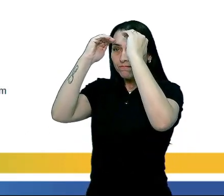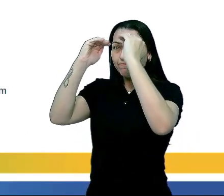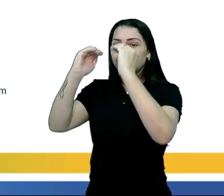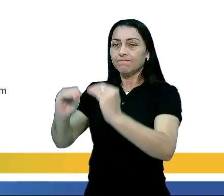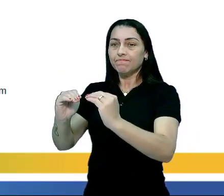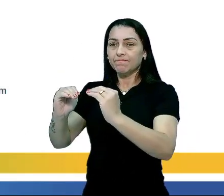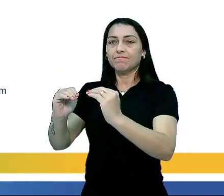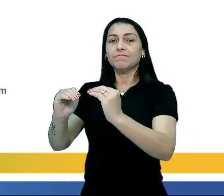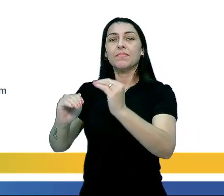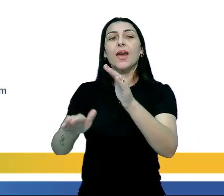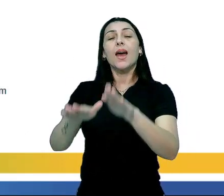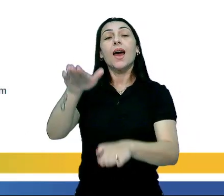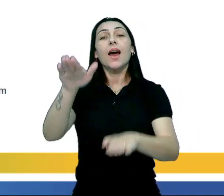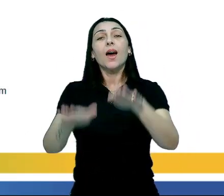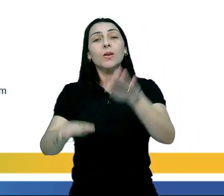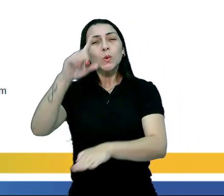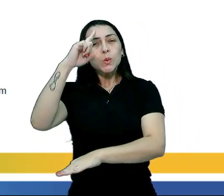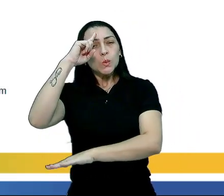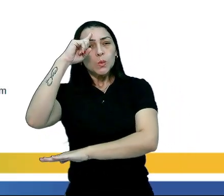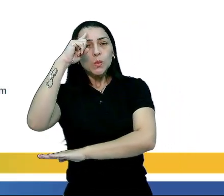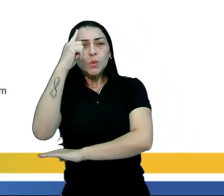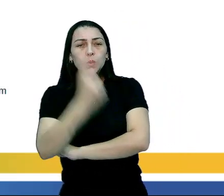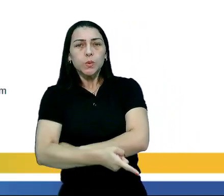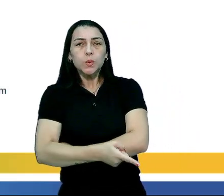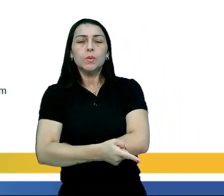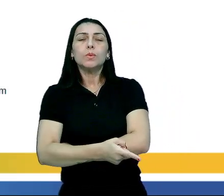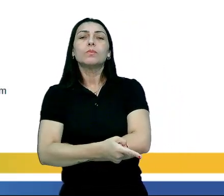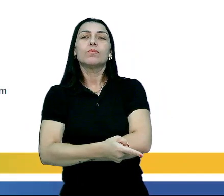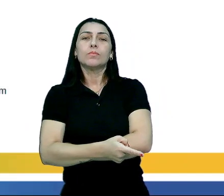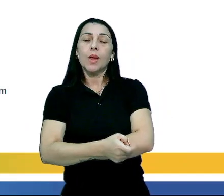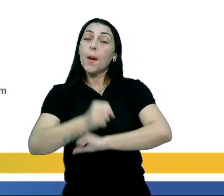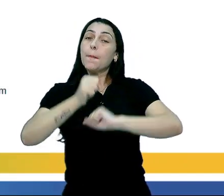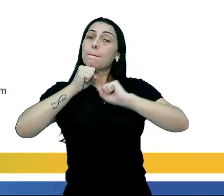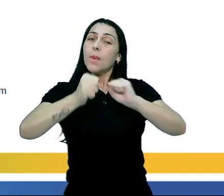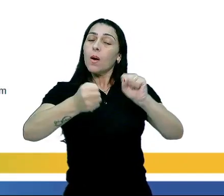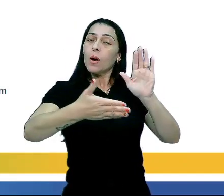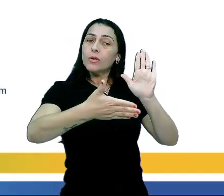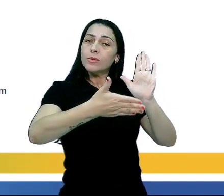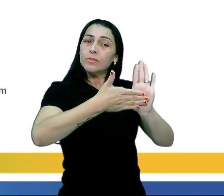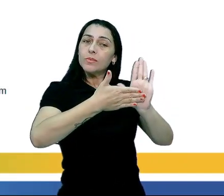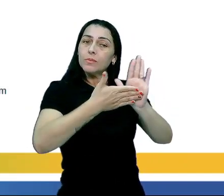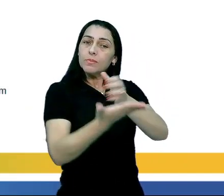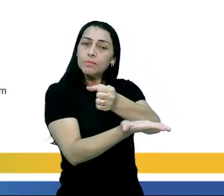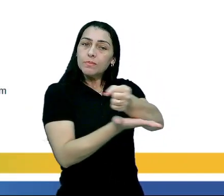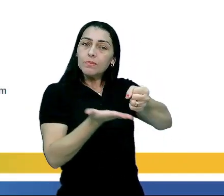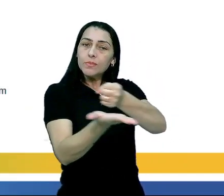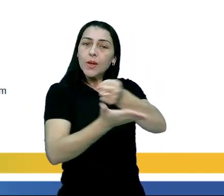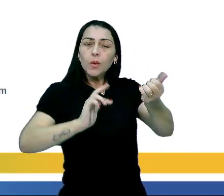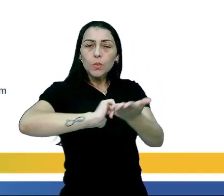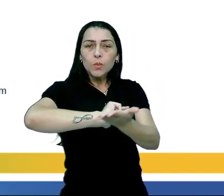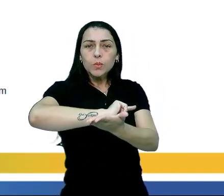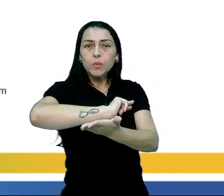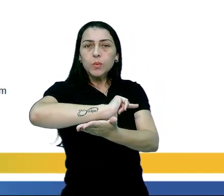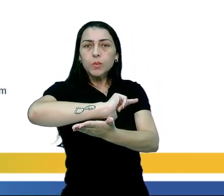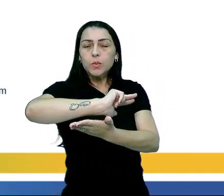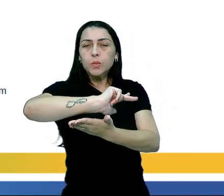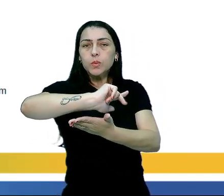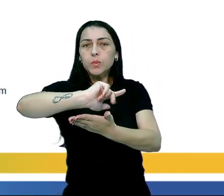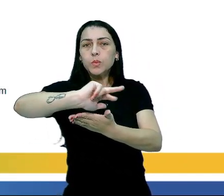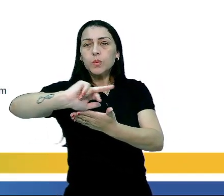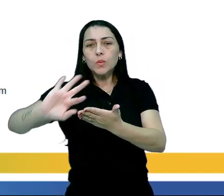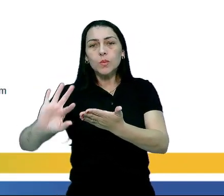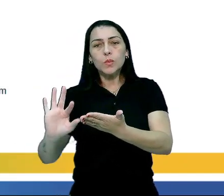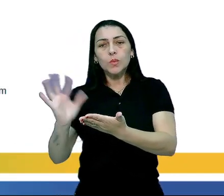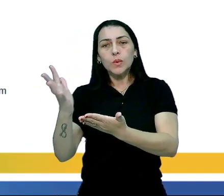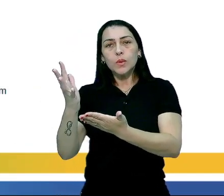obediência a um determinado mandato pode fundar-se em diversos